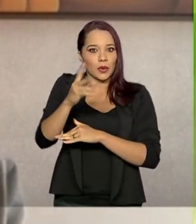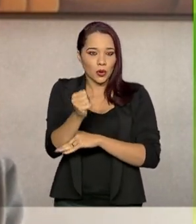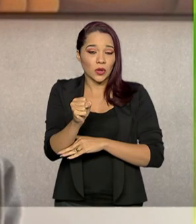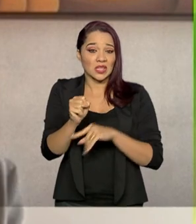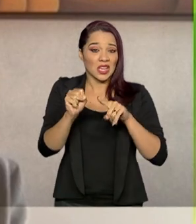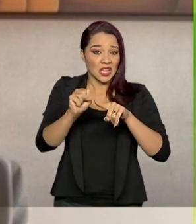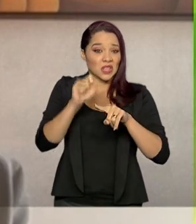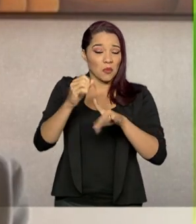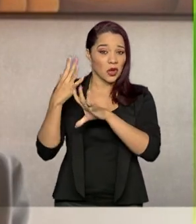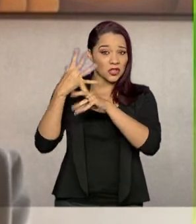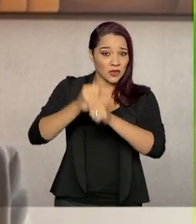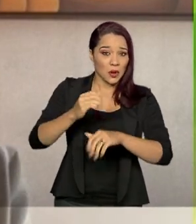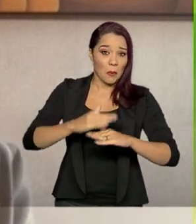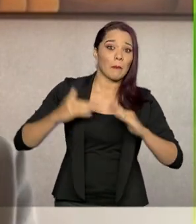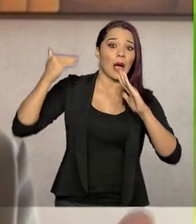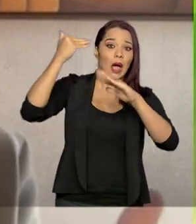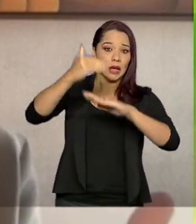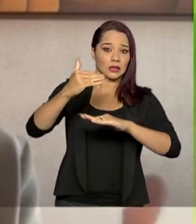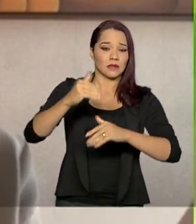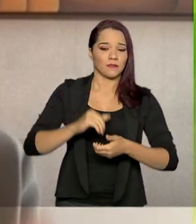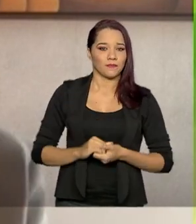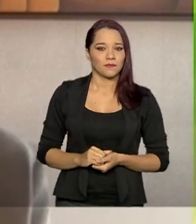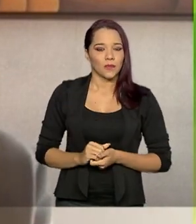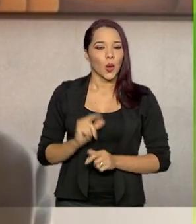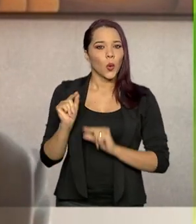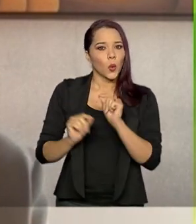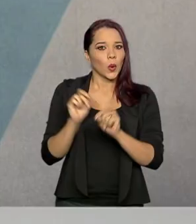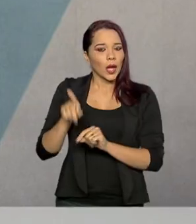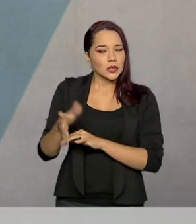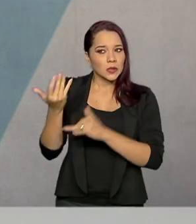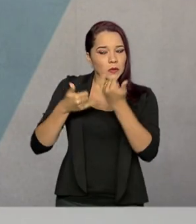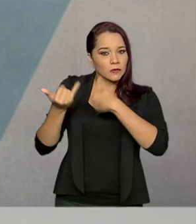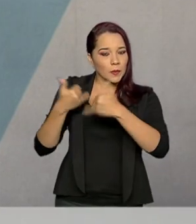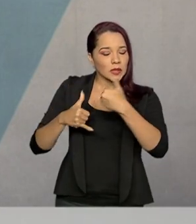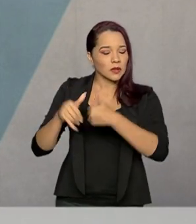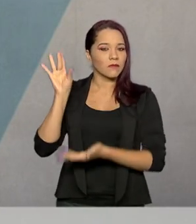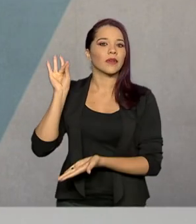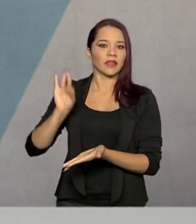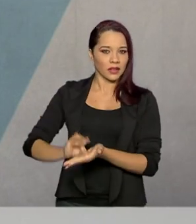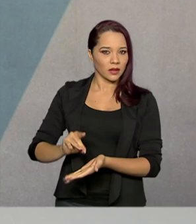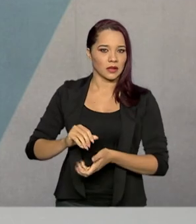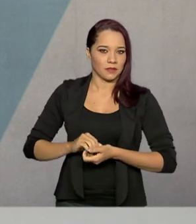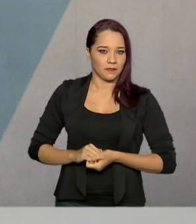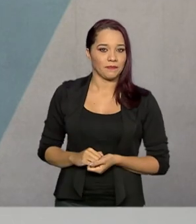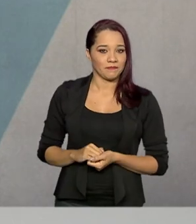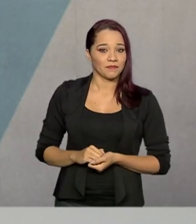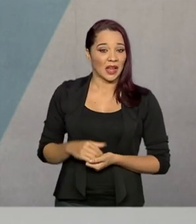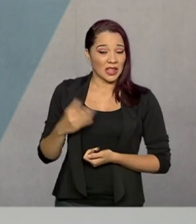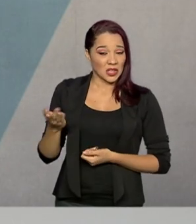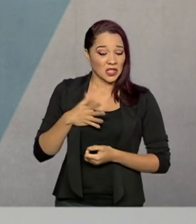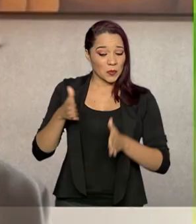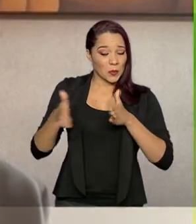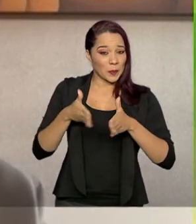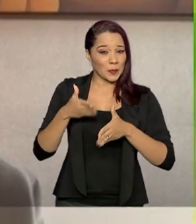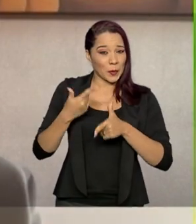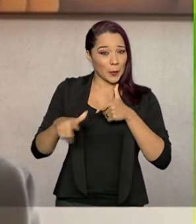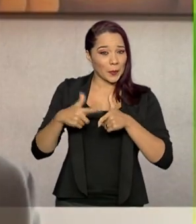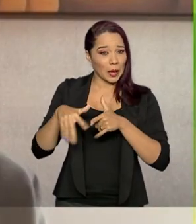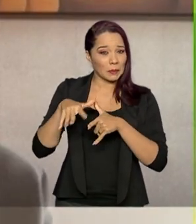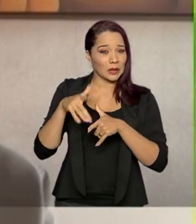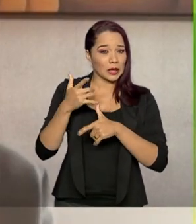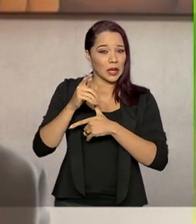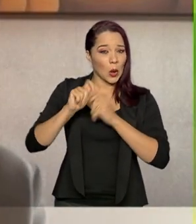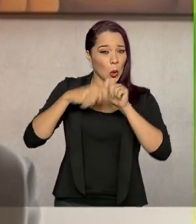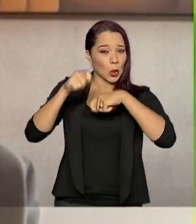disso ser revisado para cima. Então, esses são os dados reais. Nós estamos numa crise econômica severa,